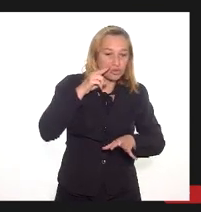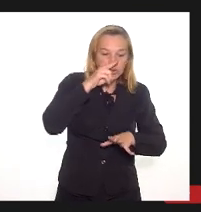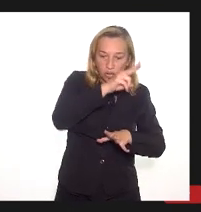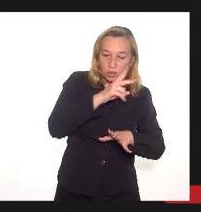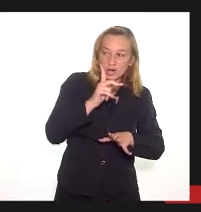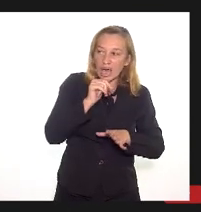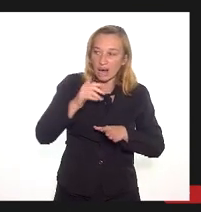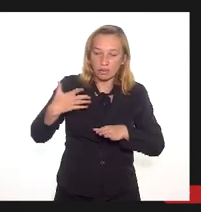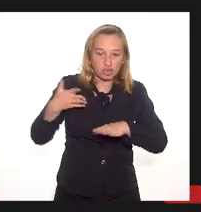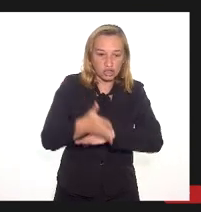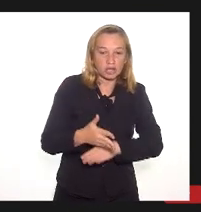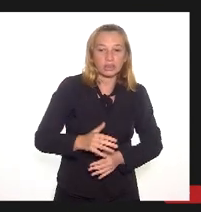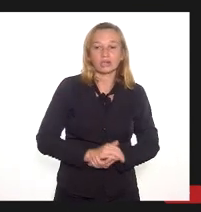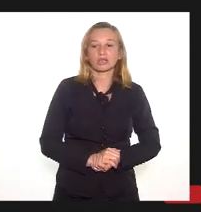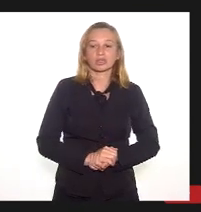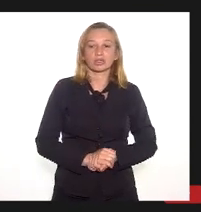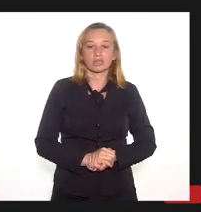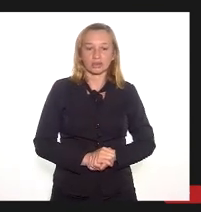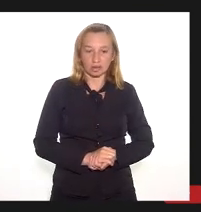muita água, pós de frente.